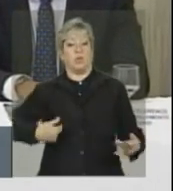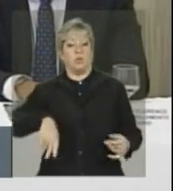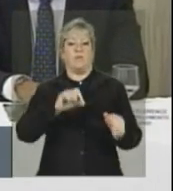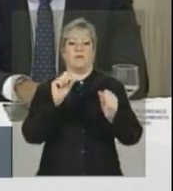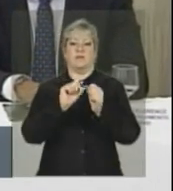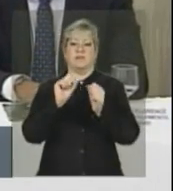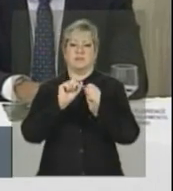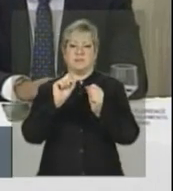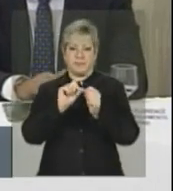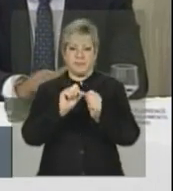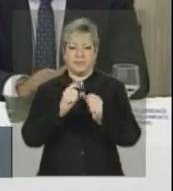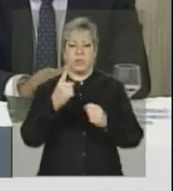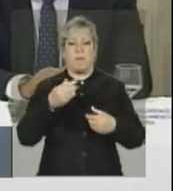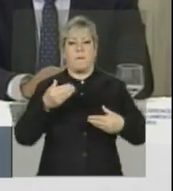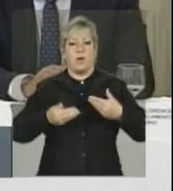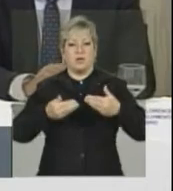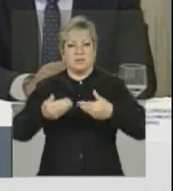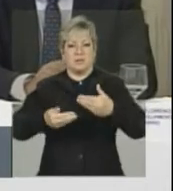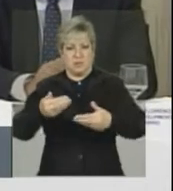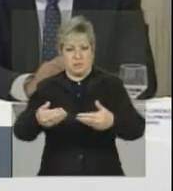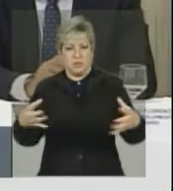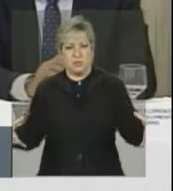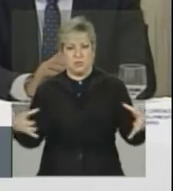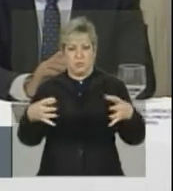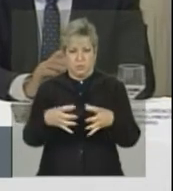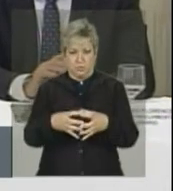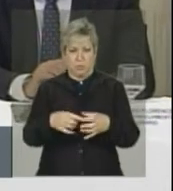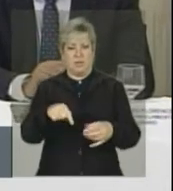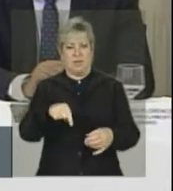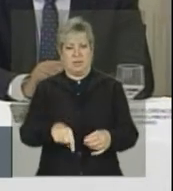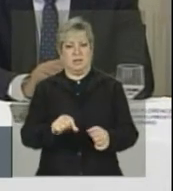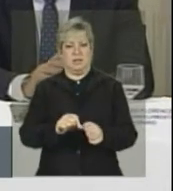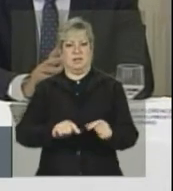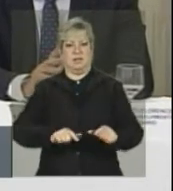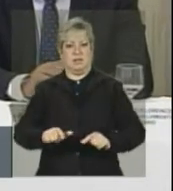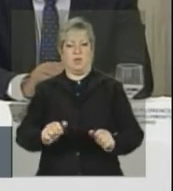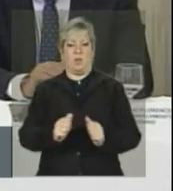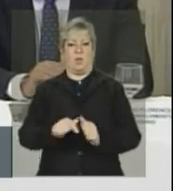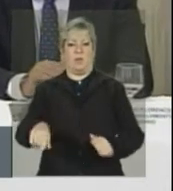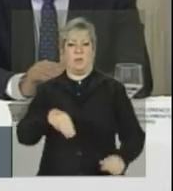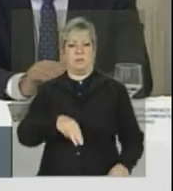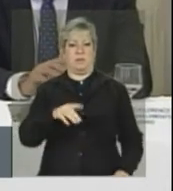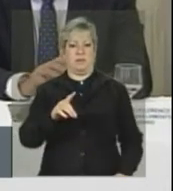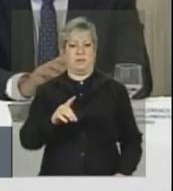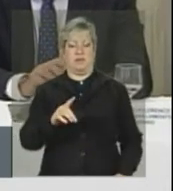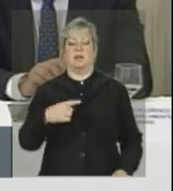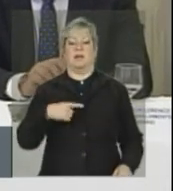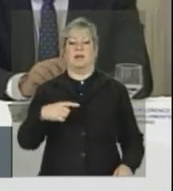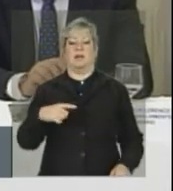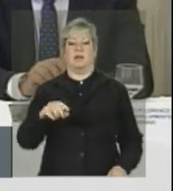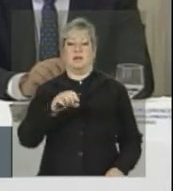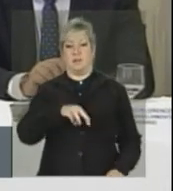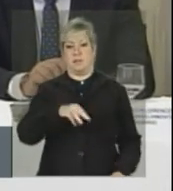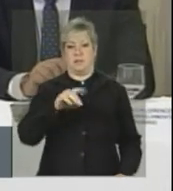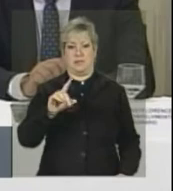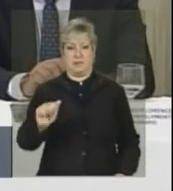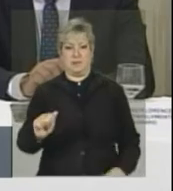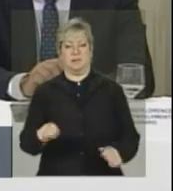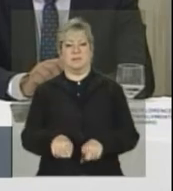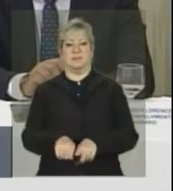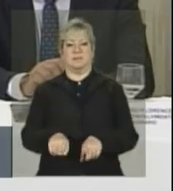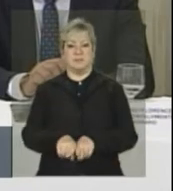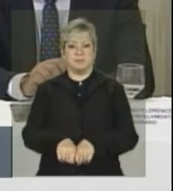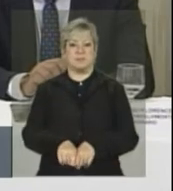um processo que é conjunto aqui trabalhado nós com o Ministério do Desenvolvimento Agrário, onde, primeiro, a gente